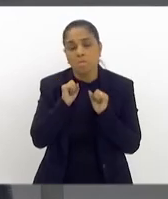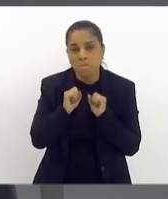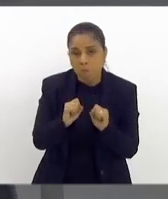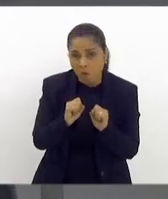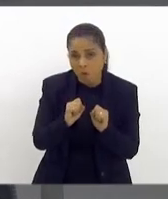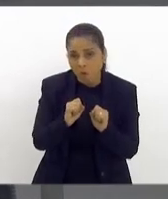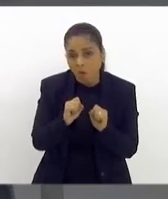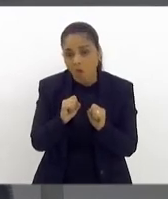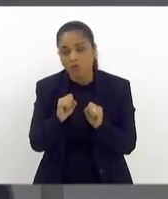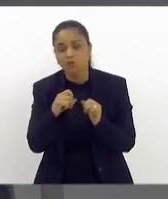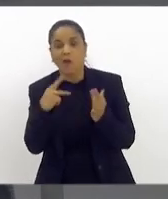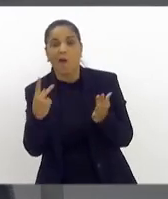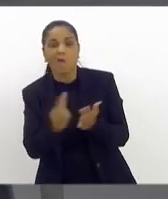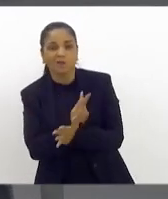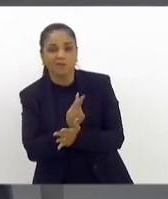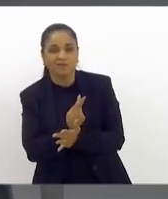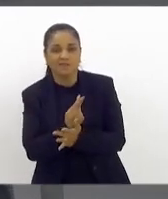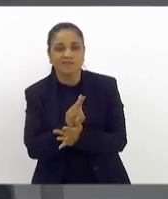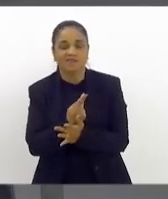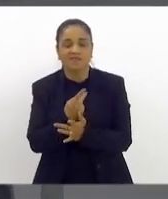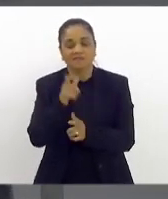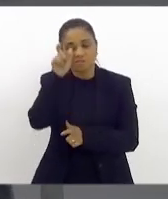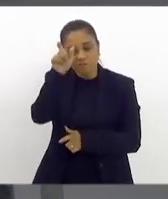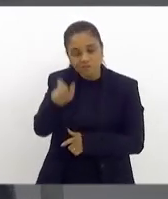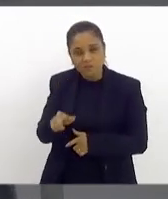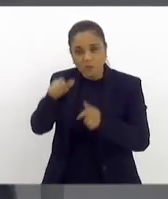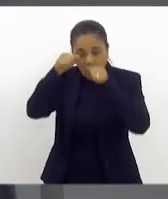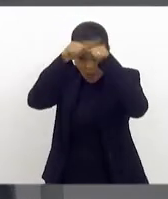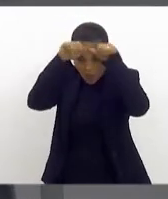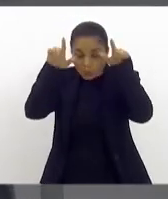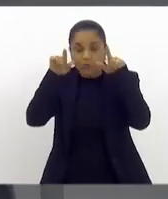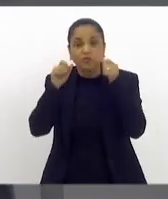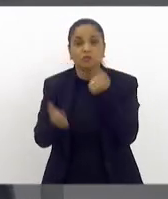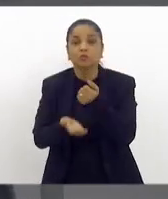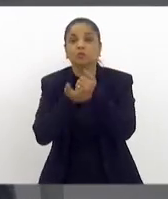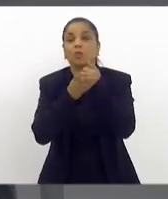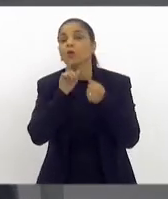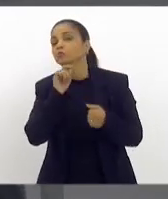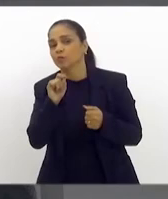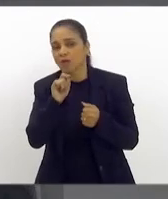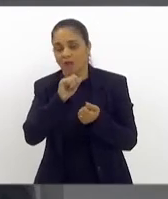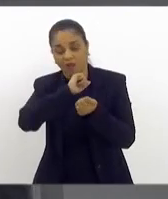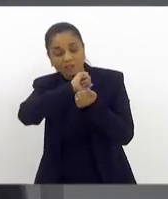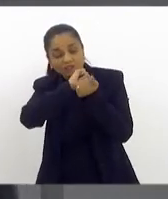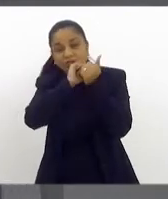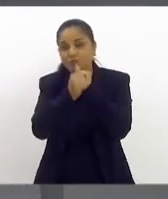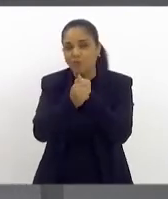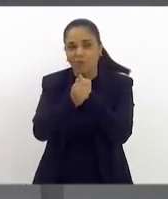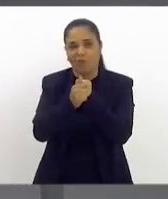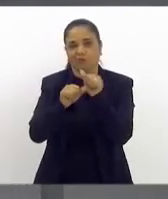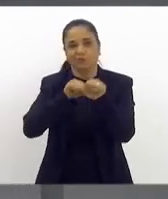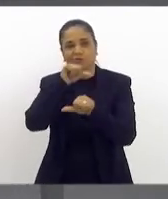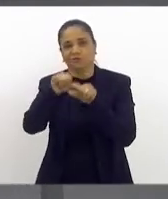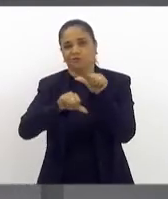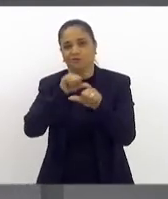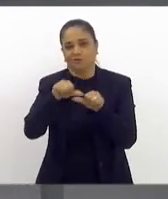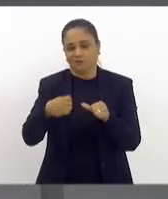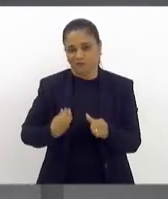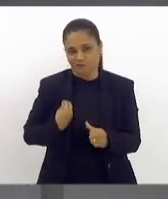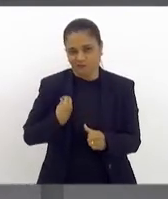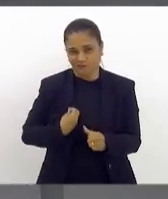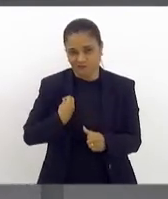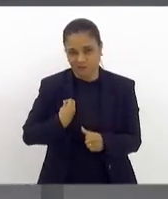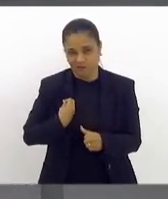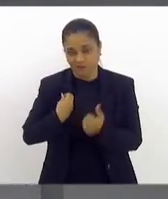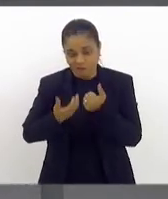esse autista fazer para ter sempre um suporte? Os esportes. Os esportes podem transformar a vida. Quando a gente fala de